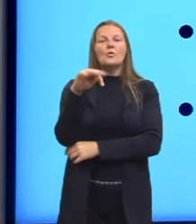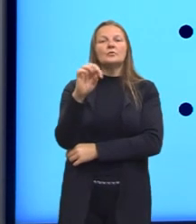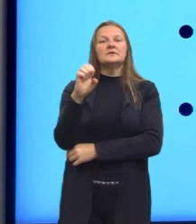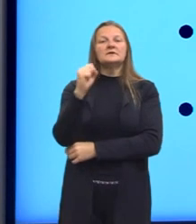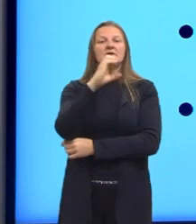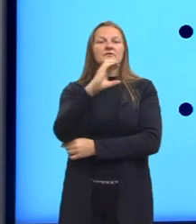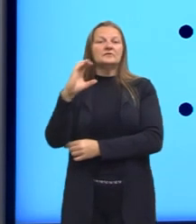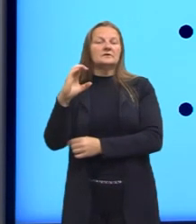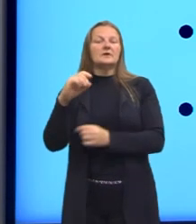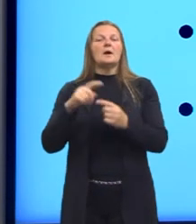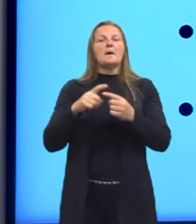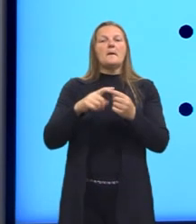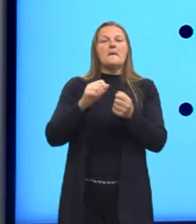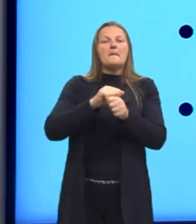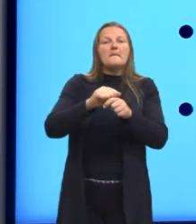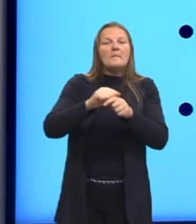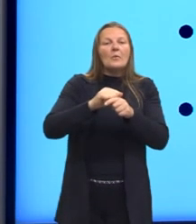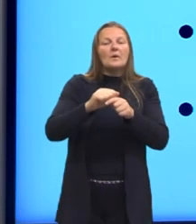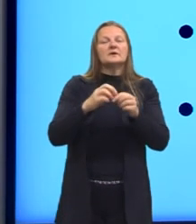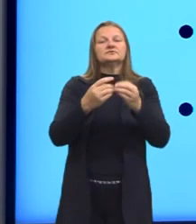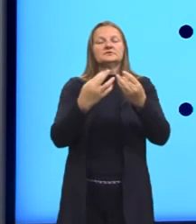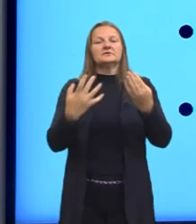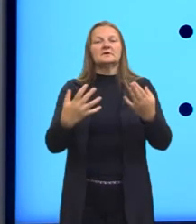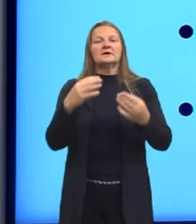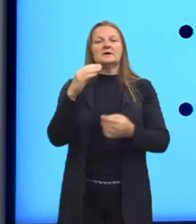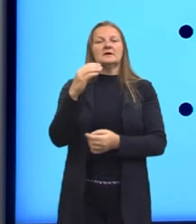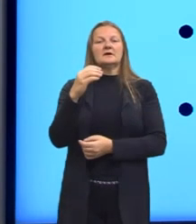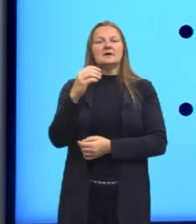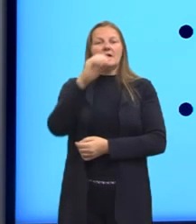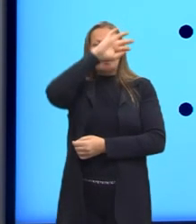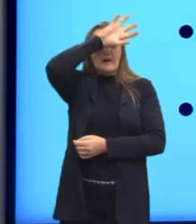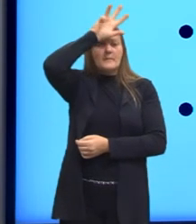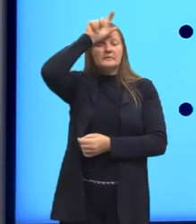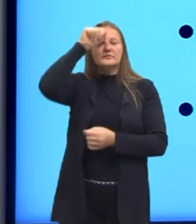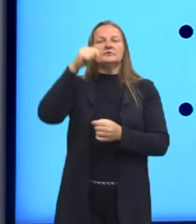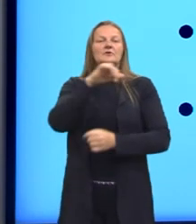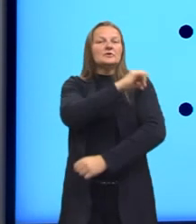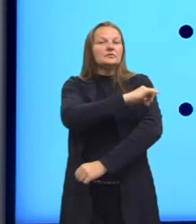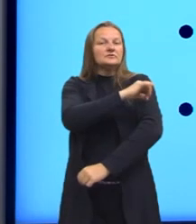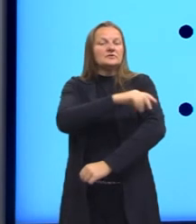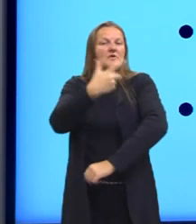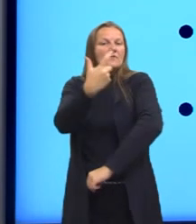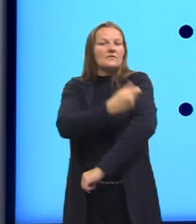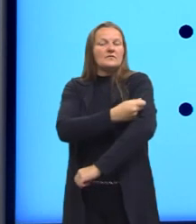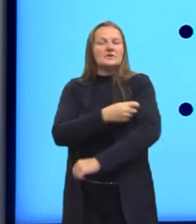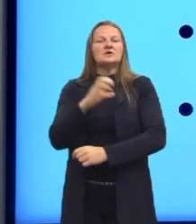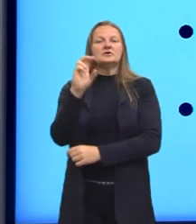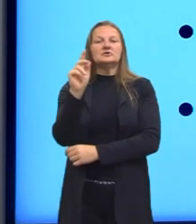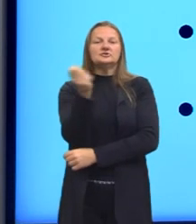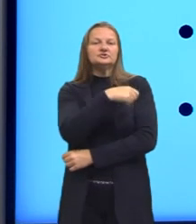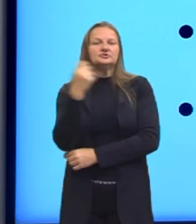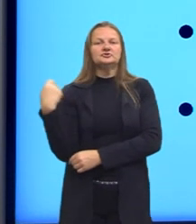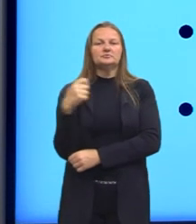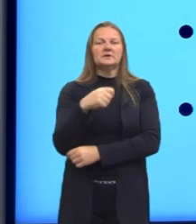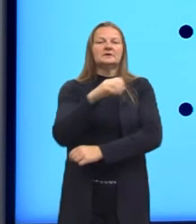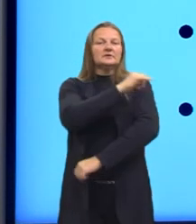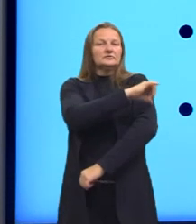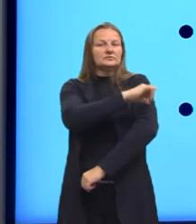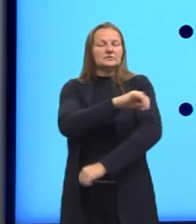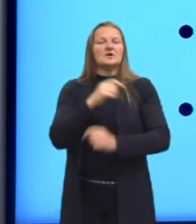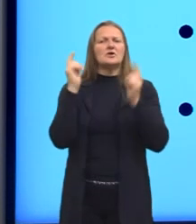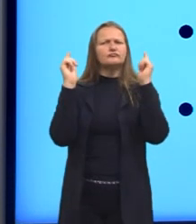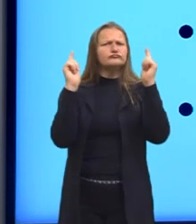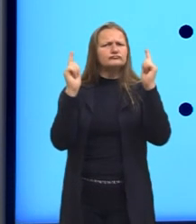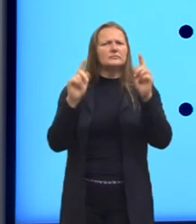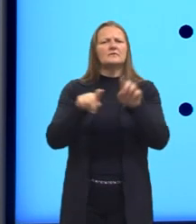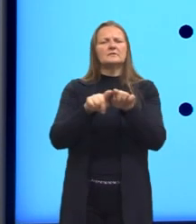Ciclo da Borracha, na Amazônia. Revolta da Vacina, no Rio de Janeiro. Revolta da Chibata, também, no Rio de Janeiro. Greves dos